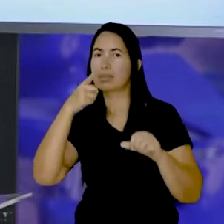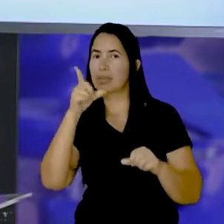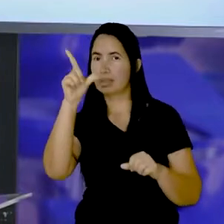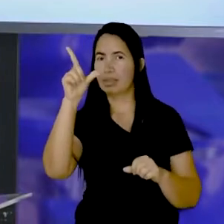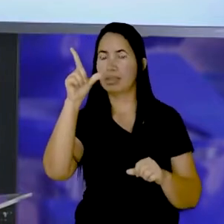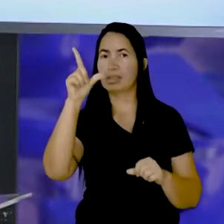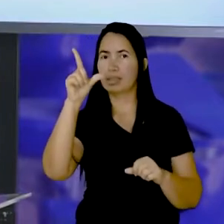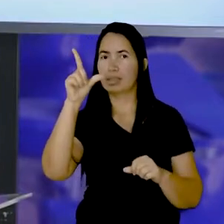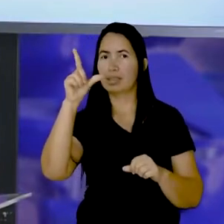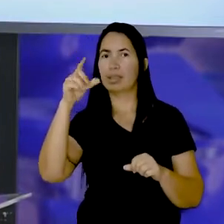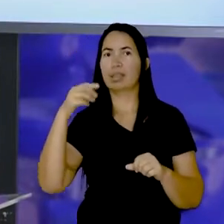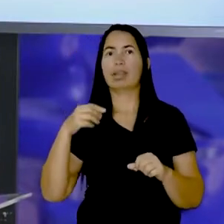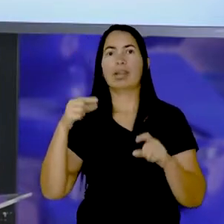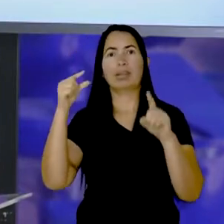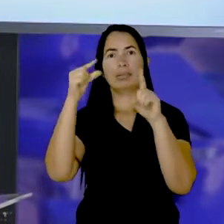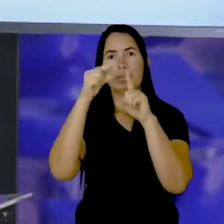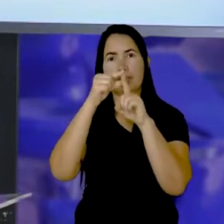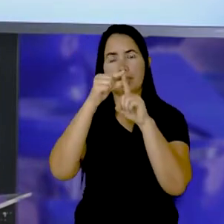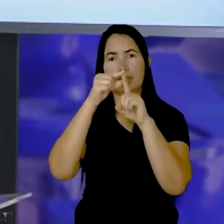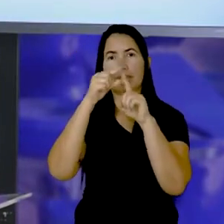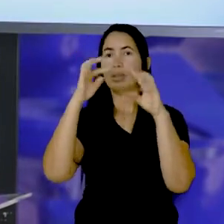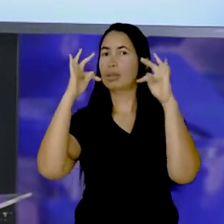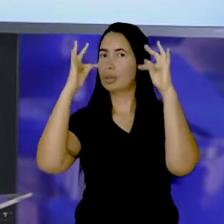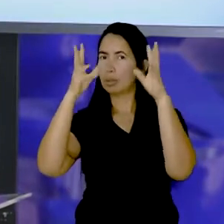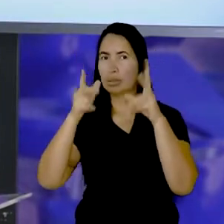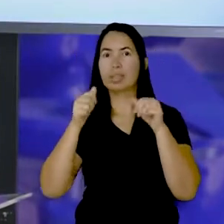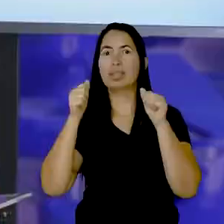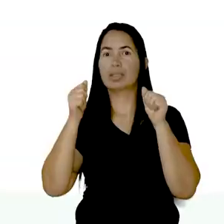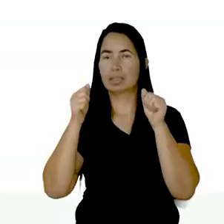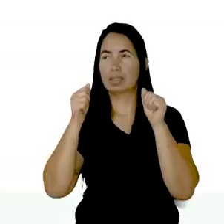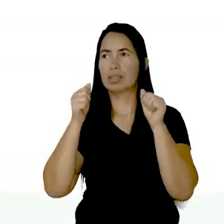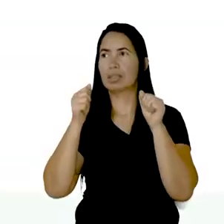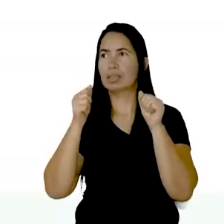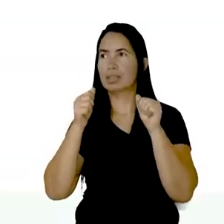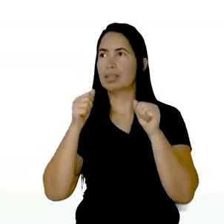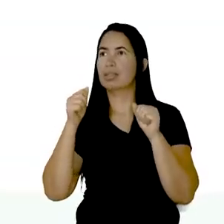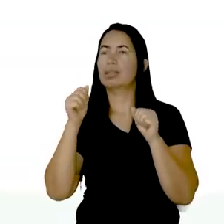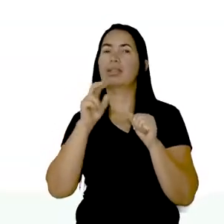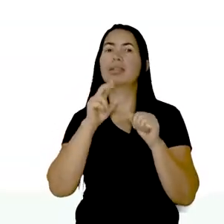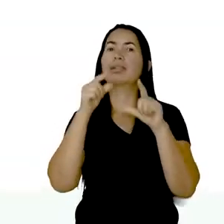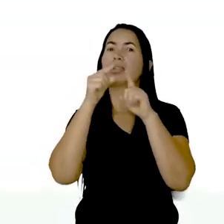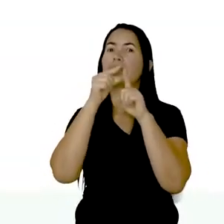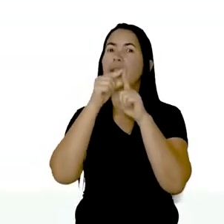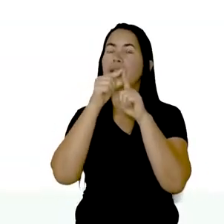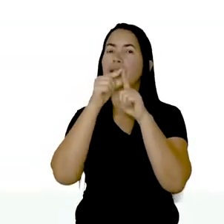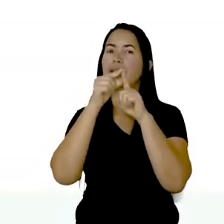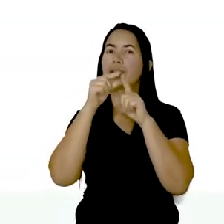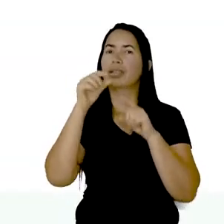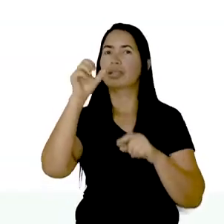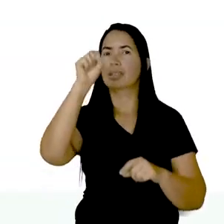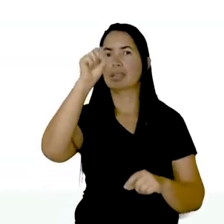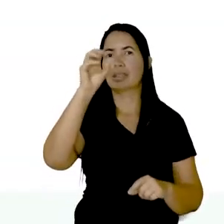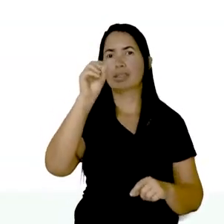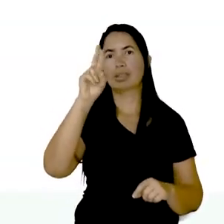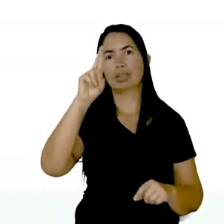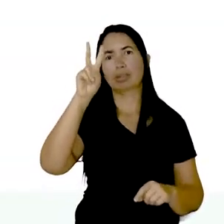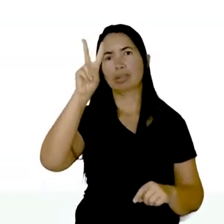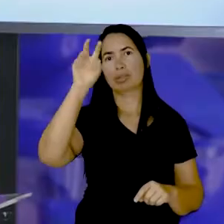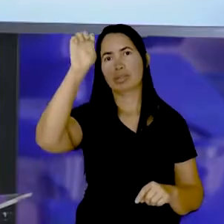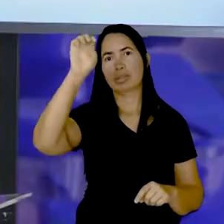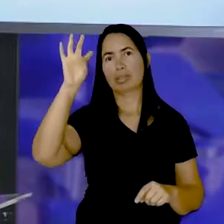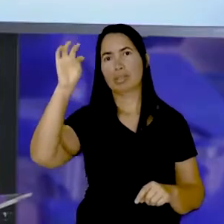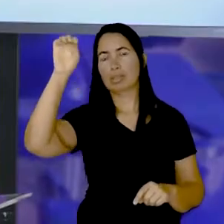montar as palavras E então vai ficar assim, ó Olha aí a palavra sorvete Tá vendo? Você vai fazer a